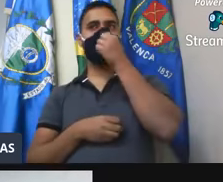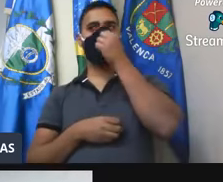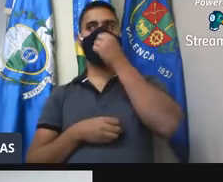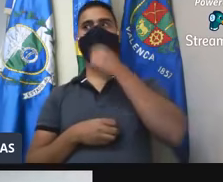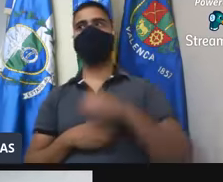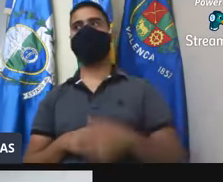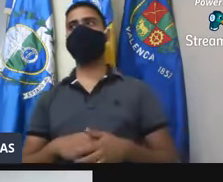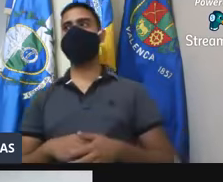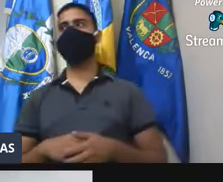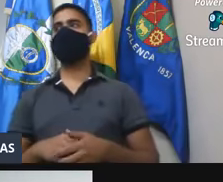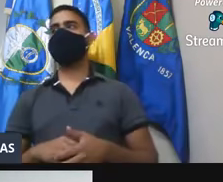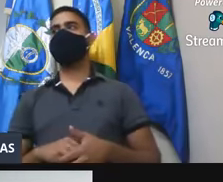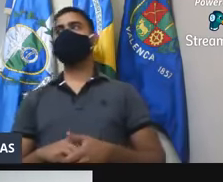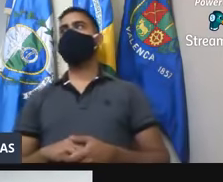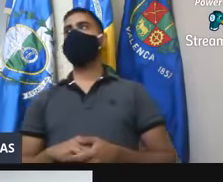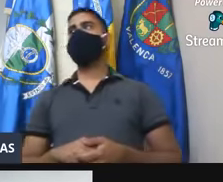Nogueira.